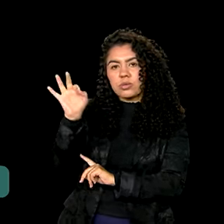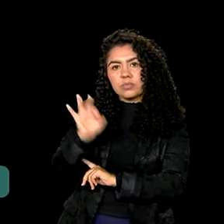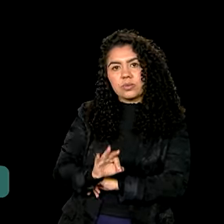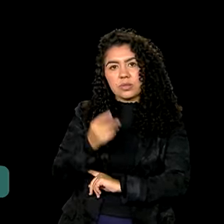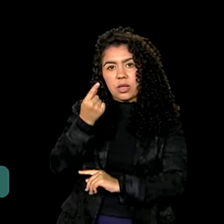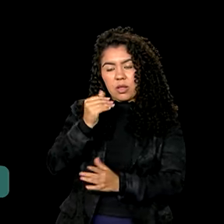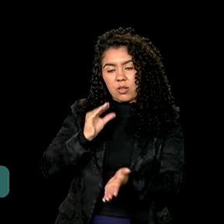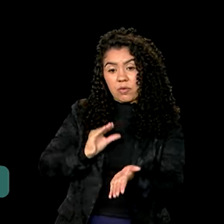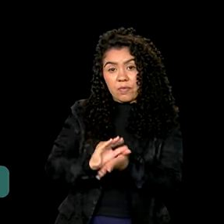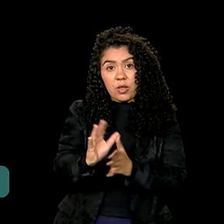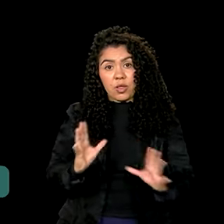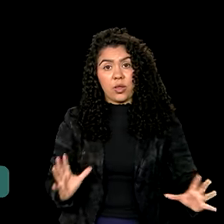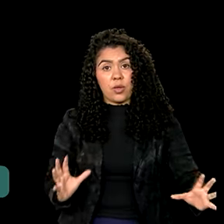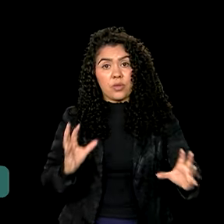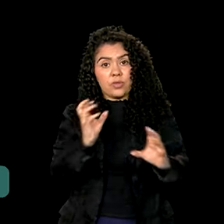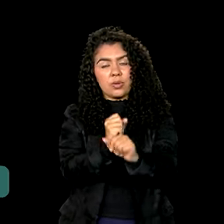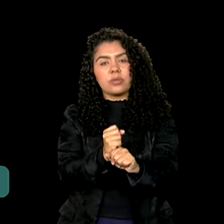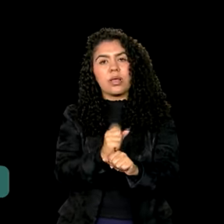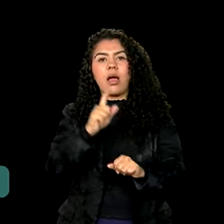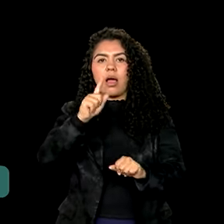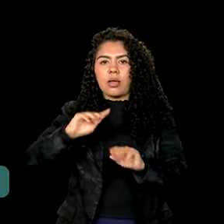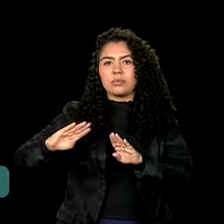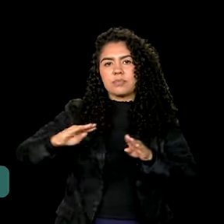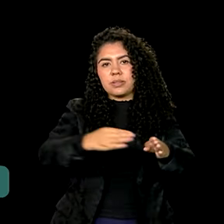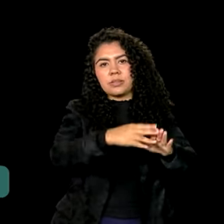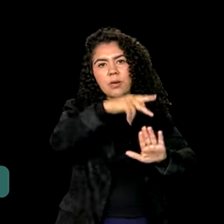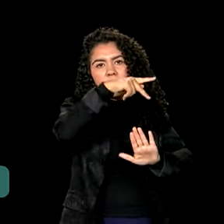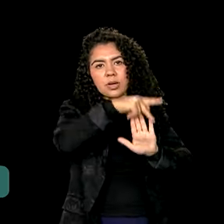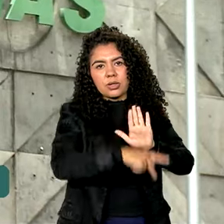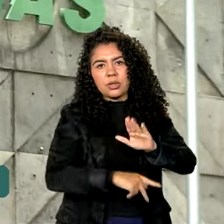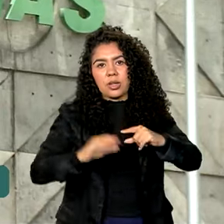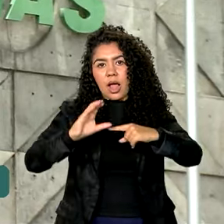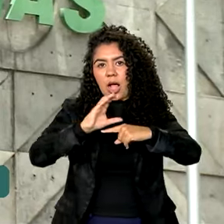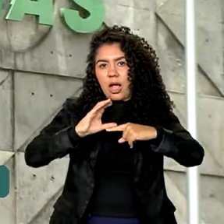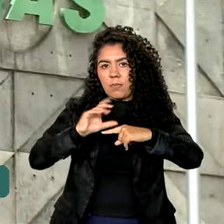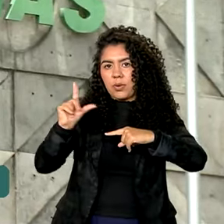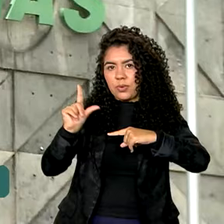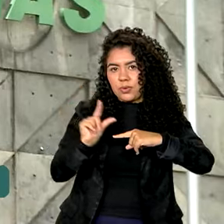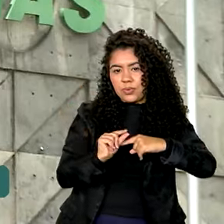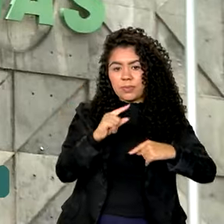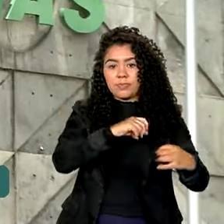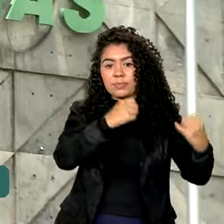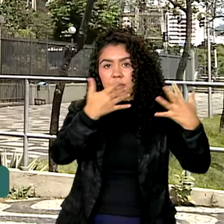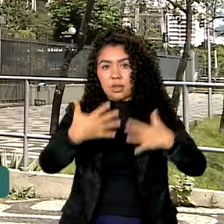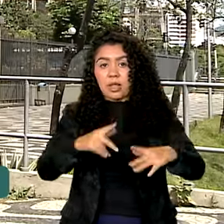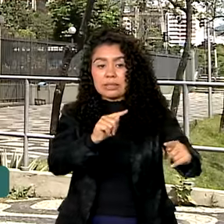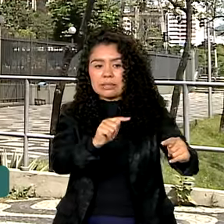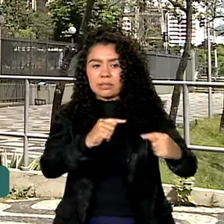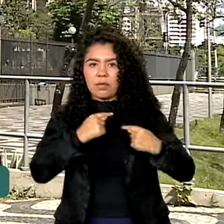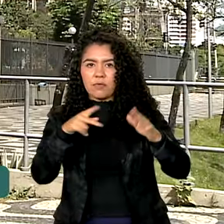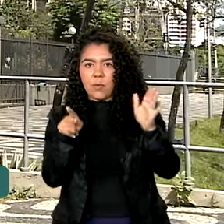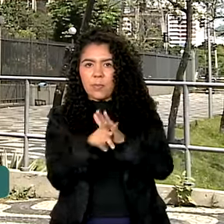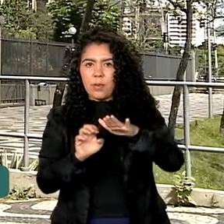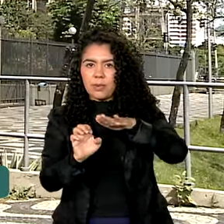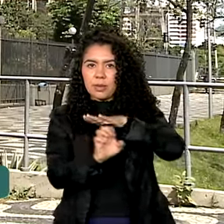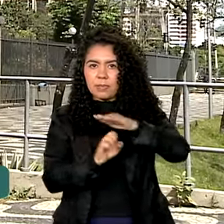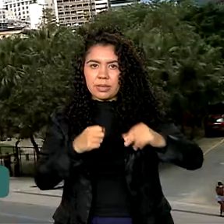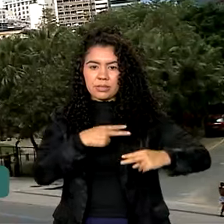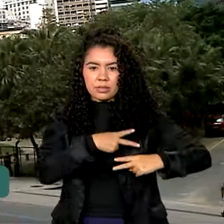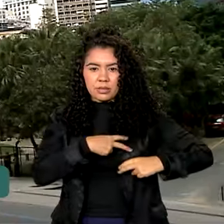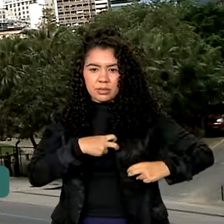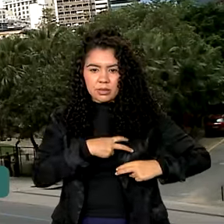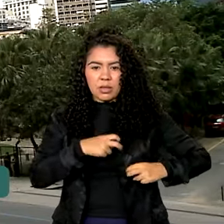investimento total será em projetos de baixo carbono. Entre os desafios da Petrobras está a